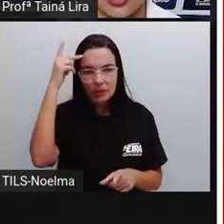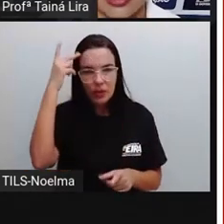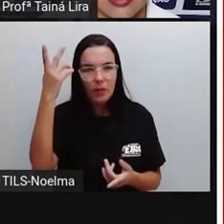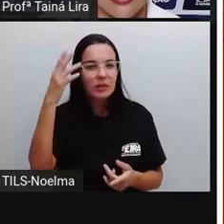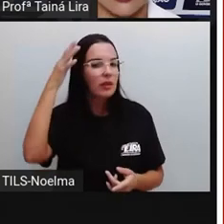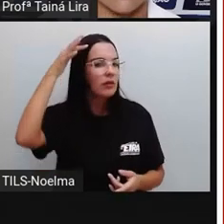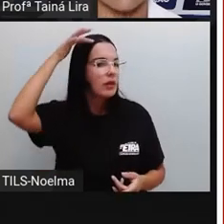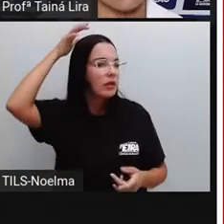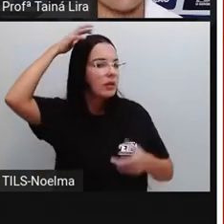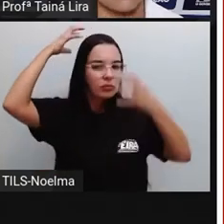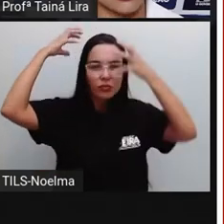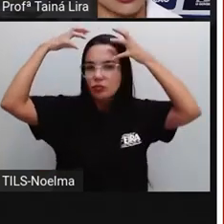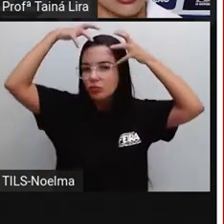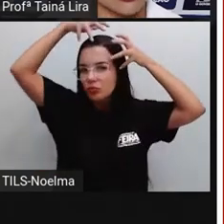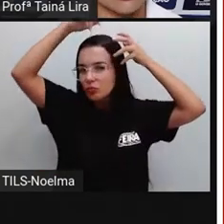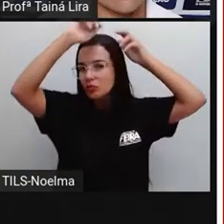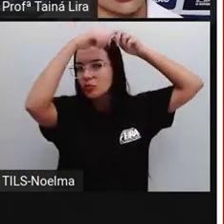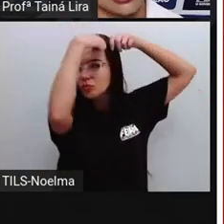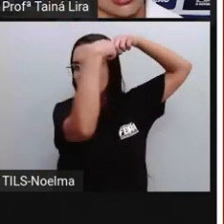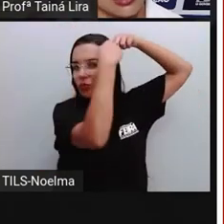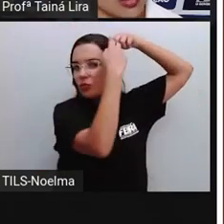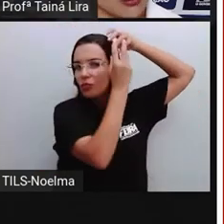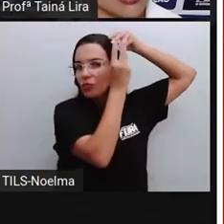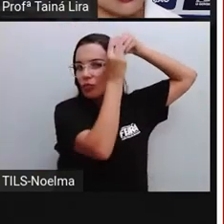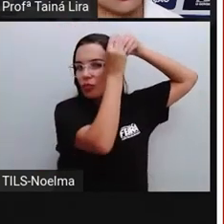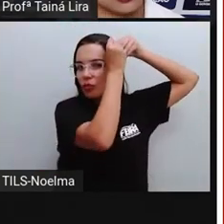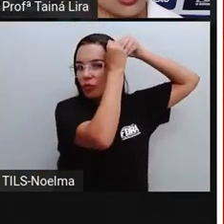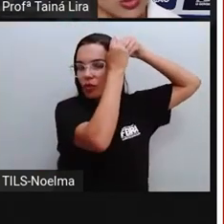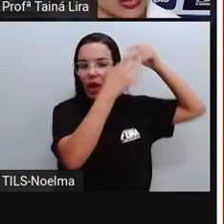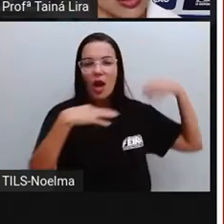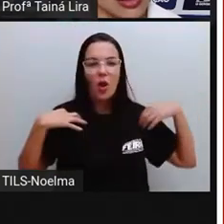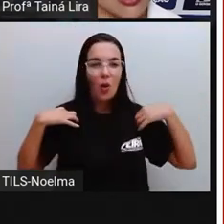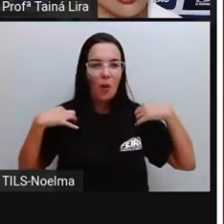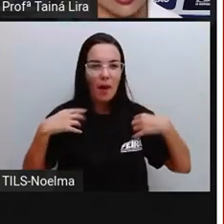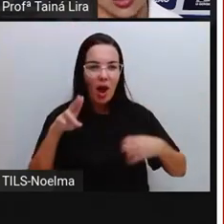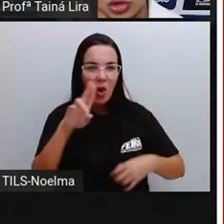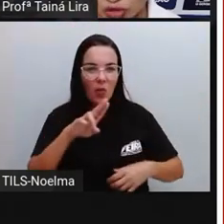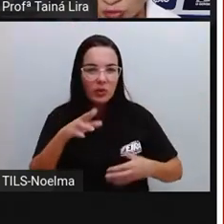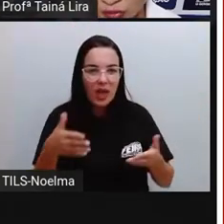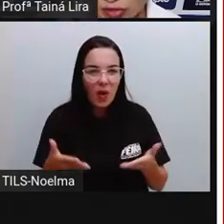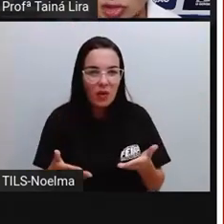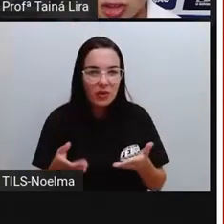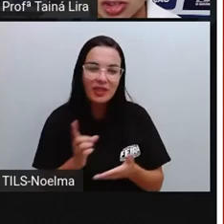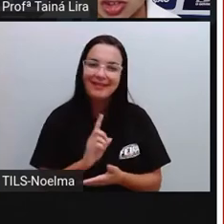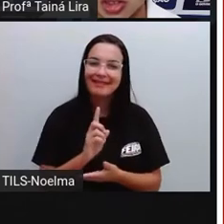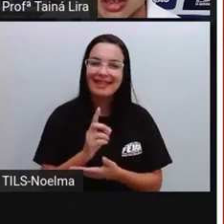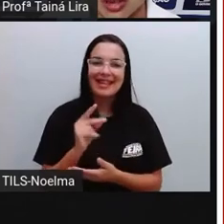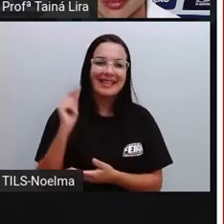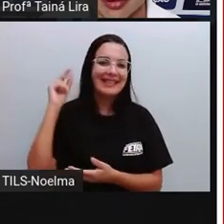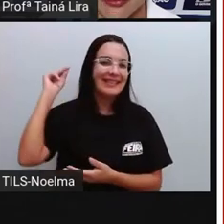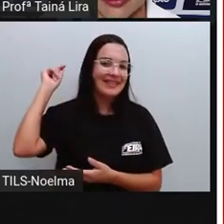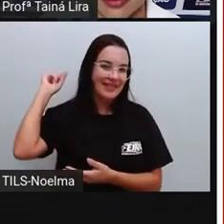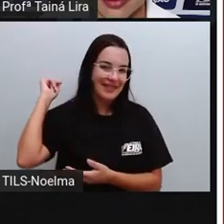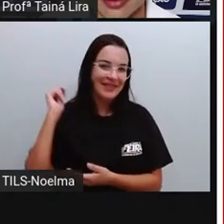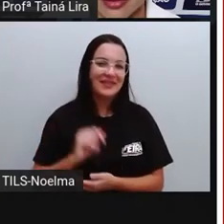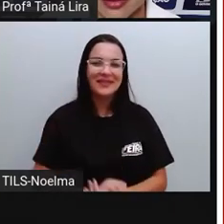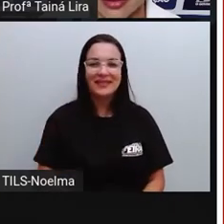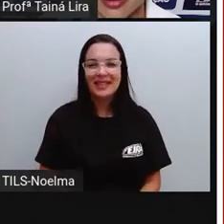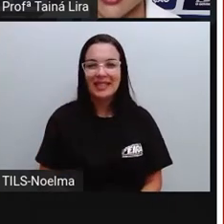os penteados, não são penteados e roupas que a gente usa hoje no nosso dia a dia, tá bom?